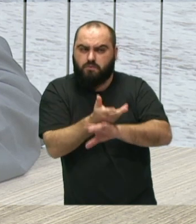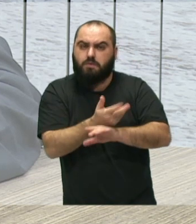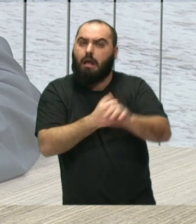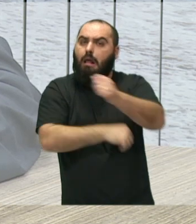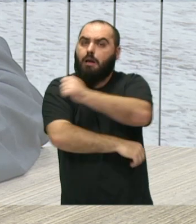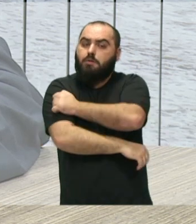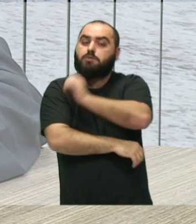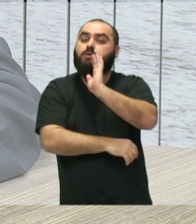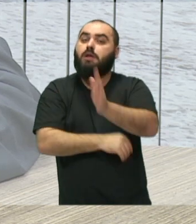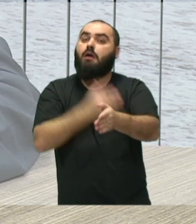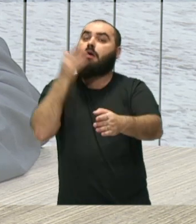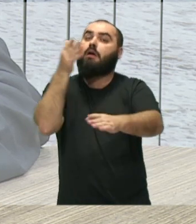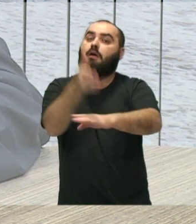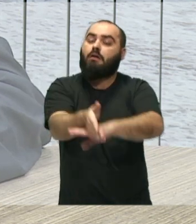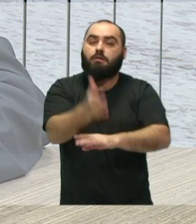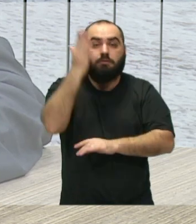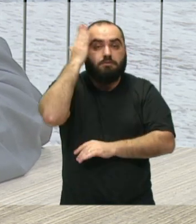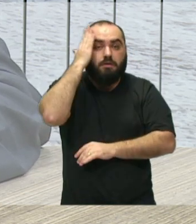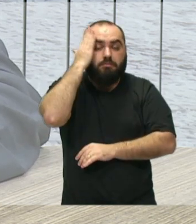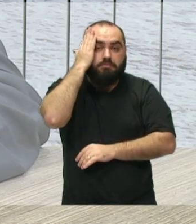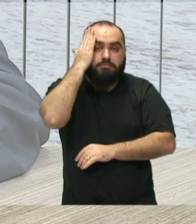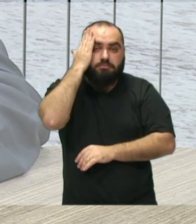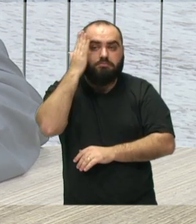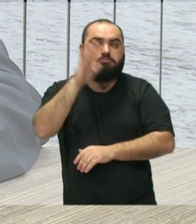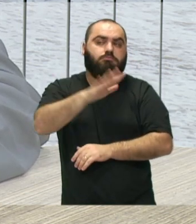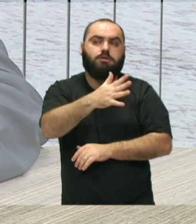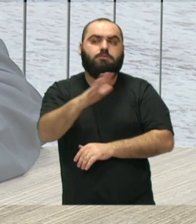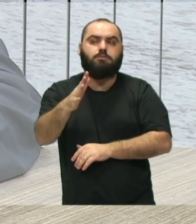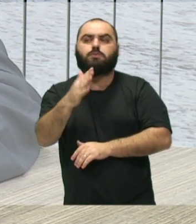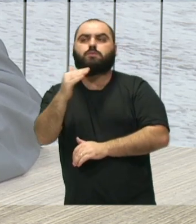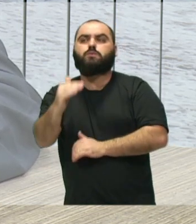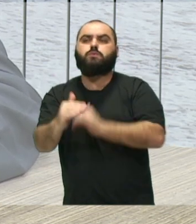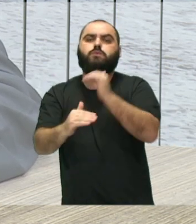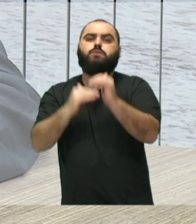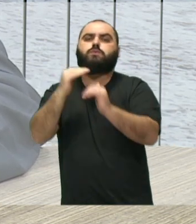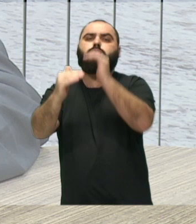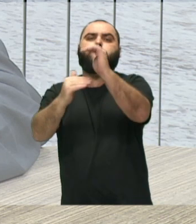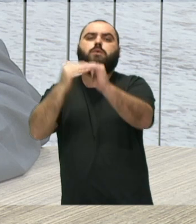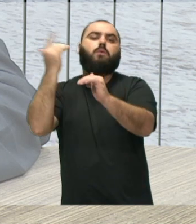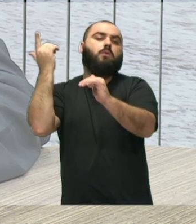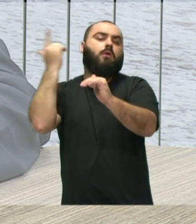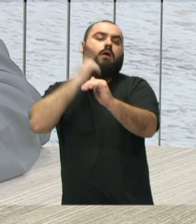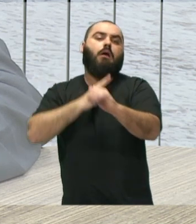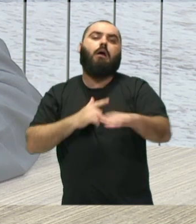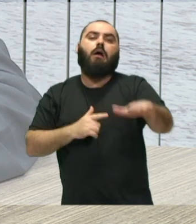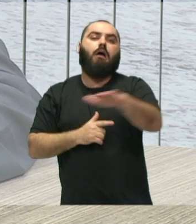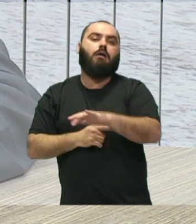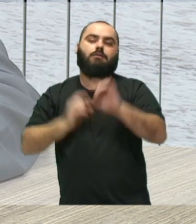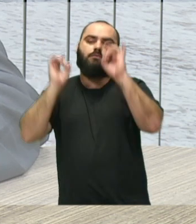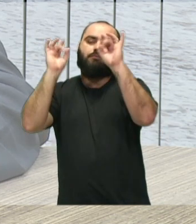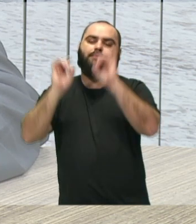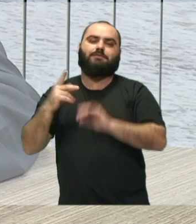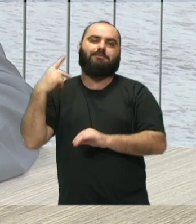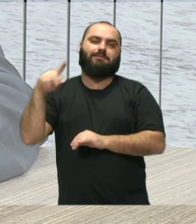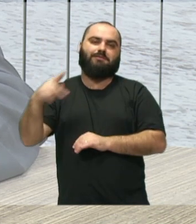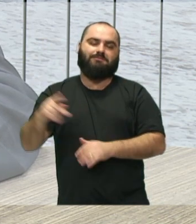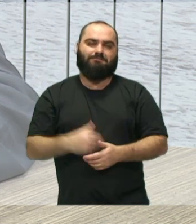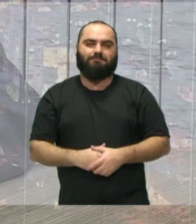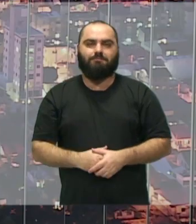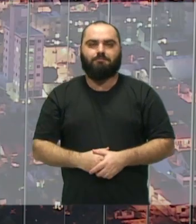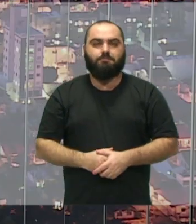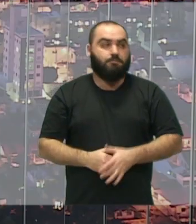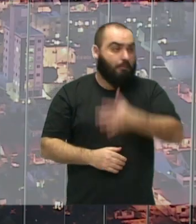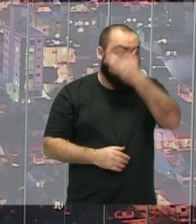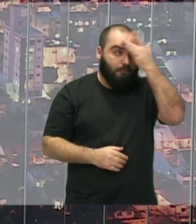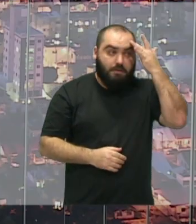preparado para então ali, a partir dali, se desenvolver e ter essa jornada tão especial que ele faz dentro do conservatório. E para